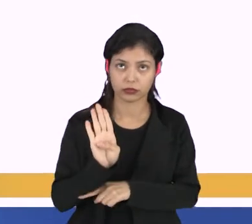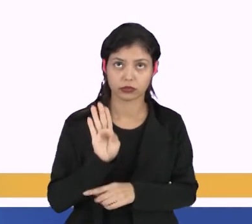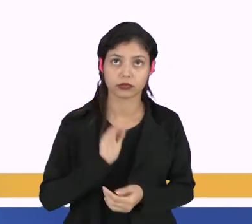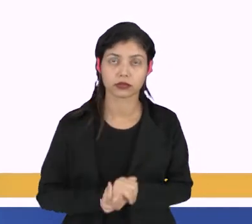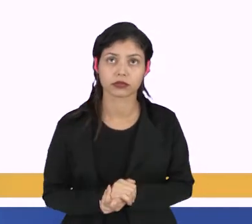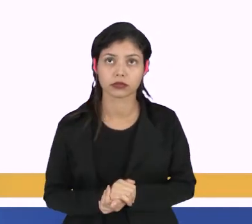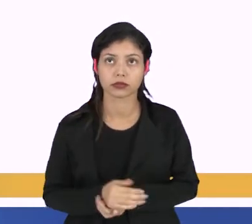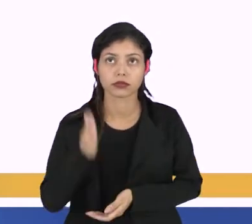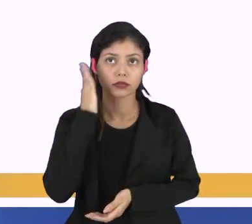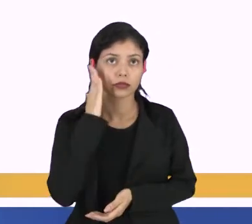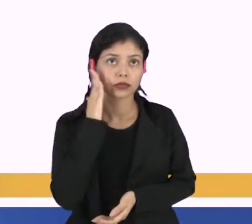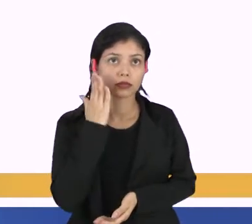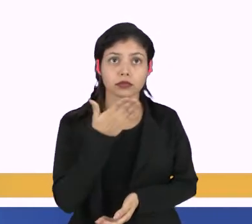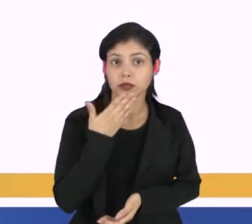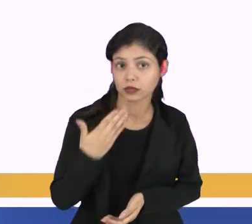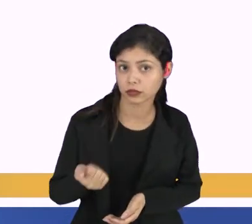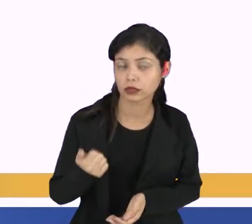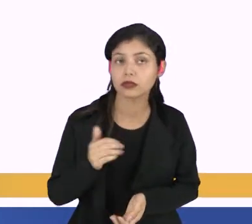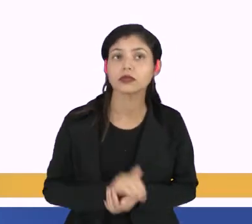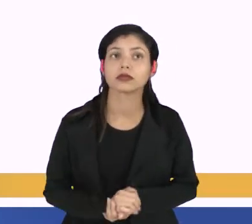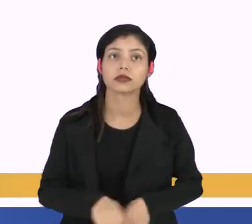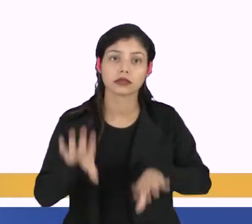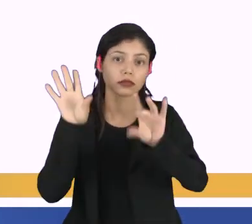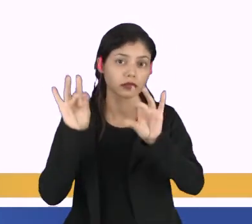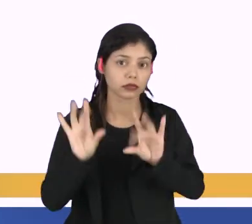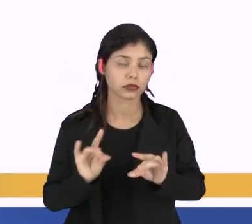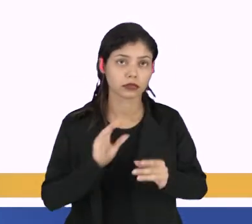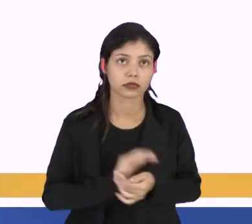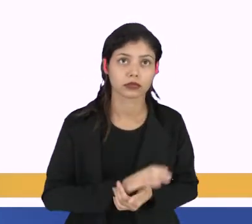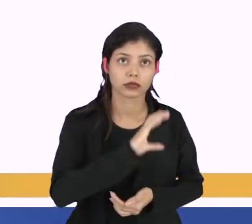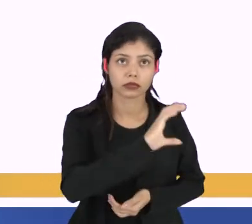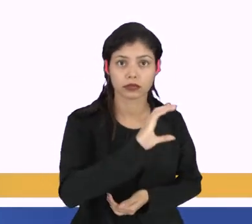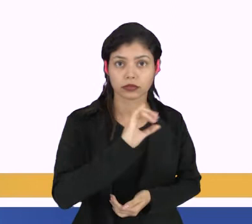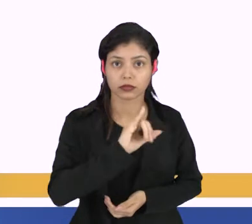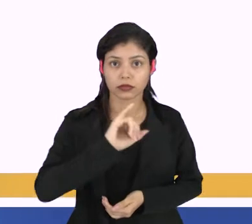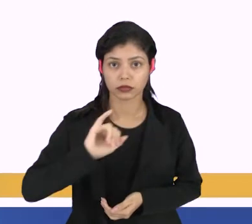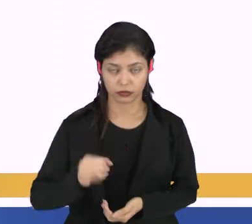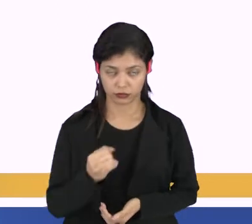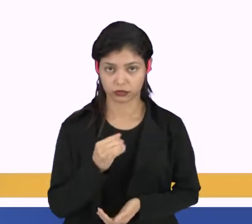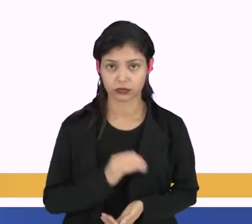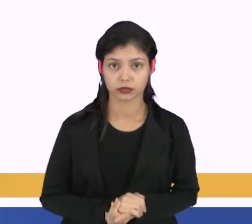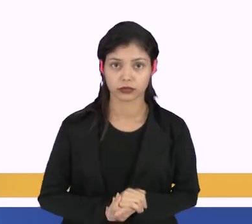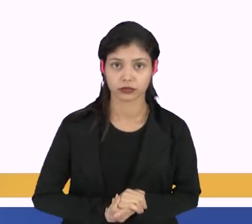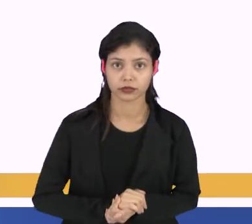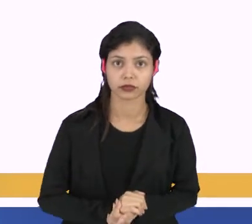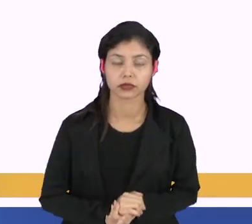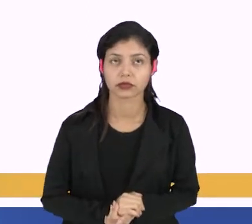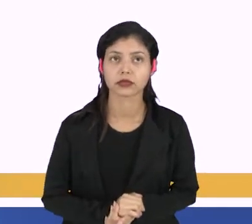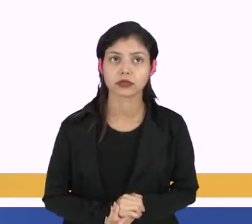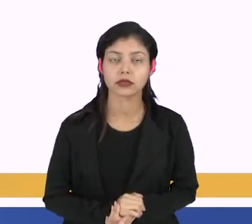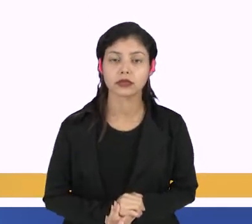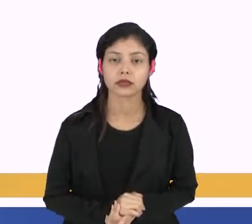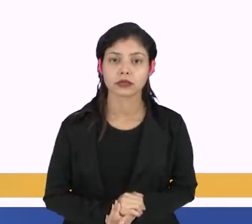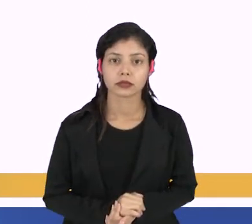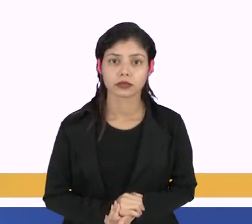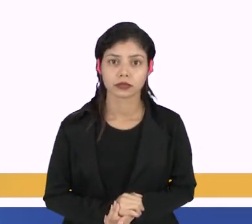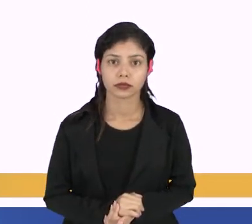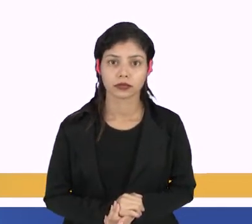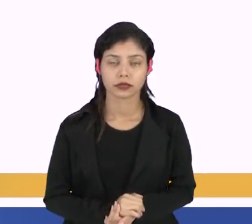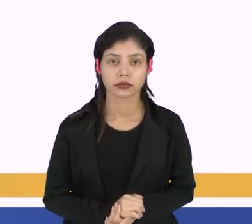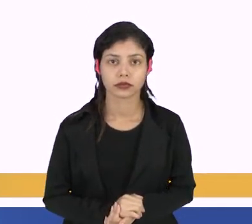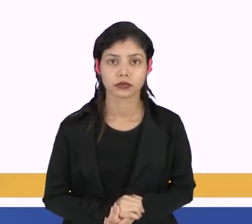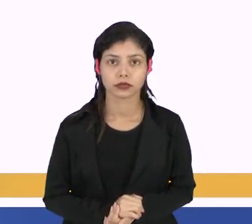para entender como se obtém cada elemento na matriz C. Tudo bem?